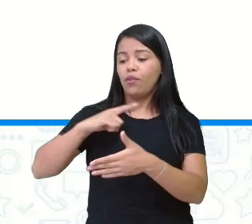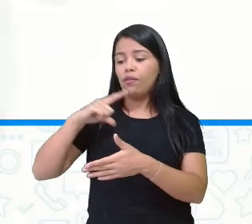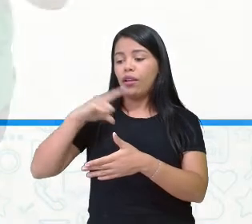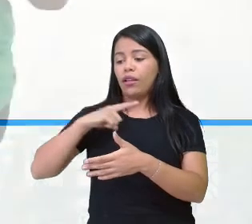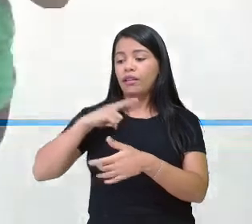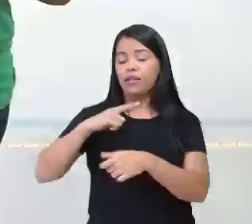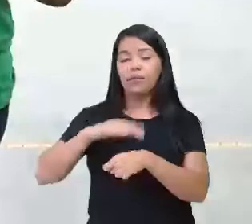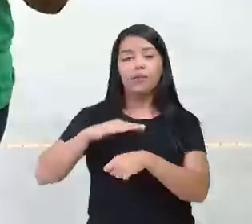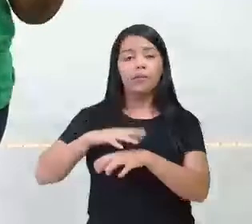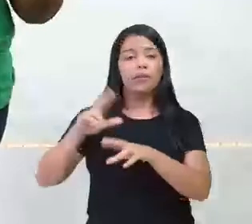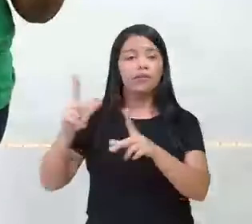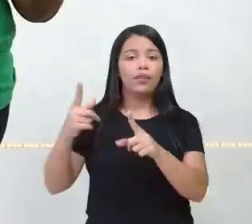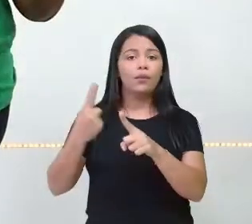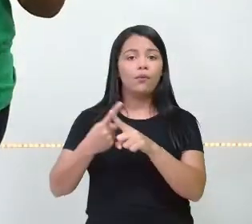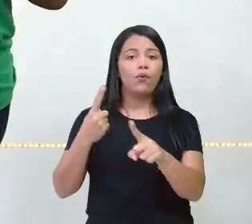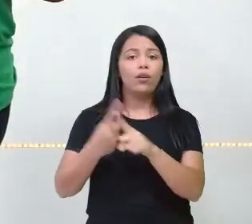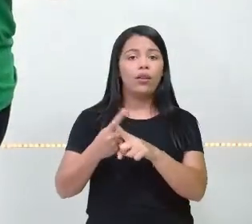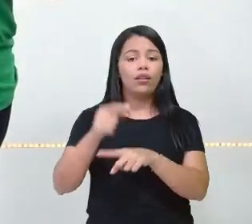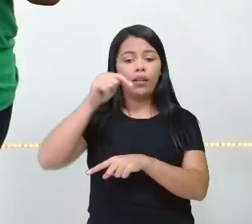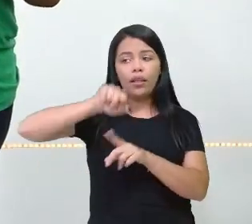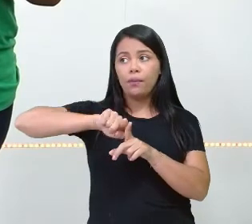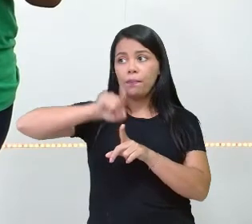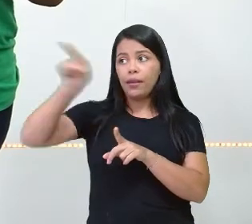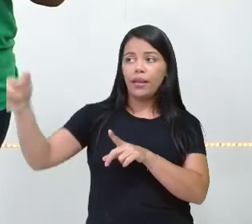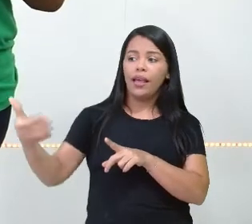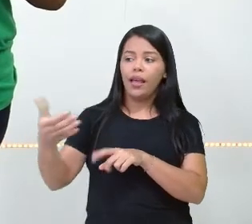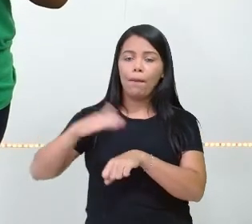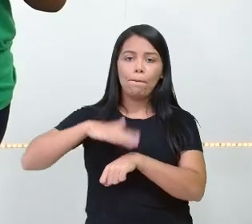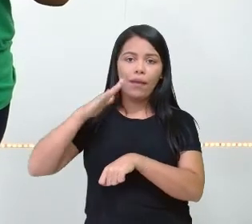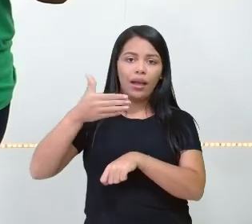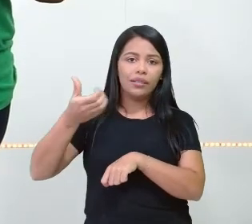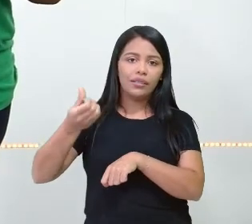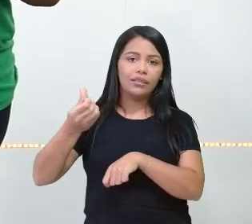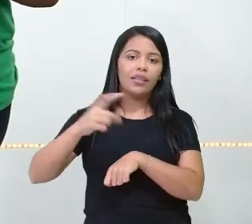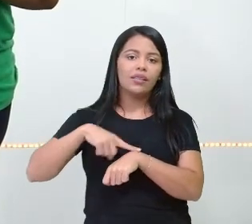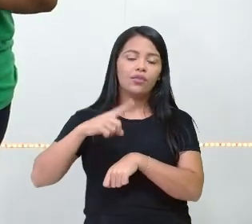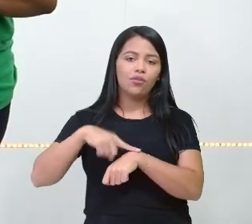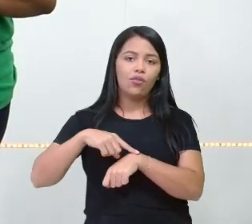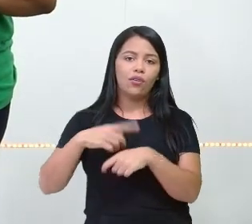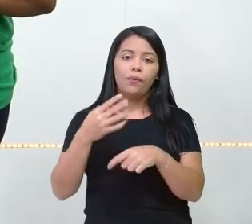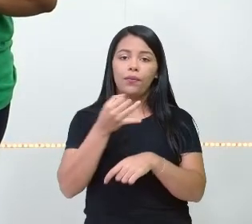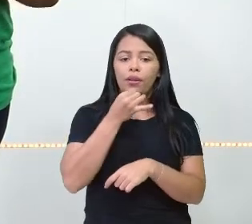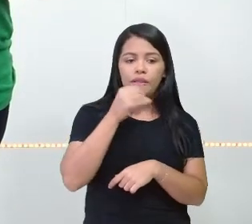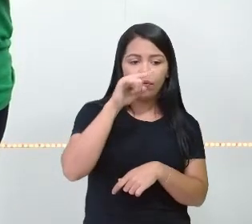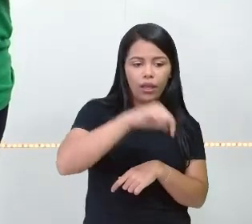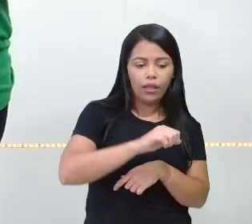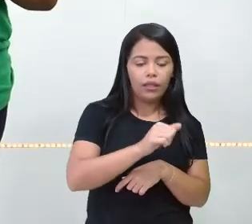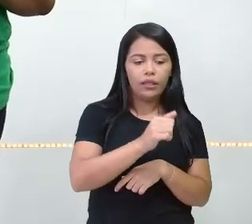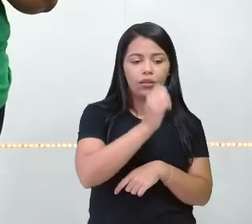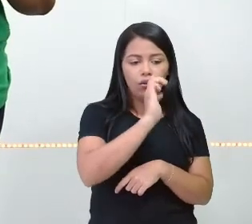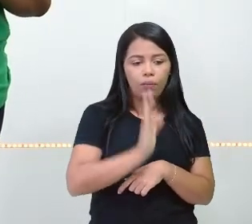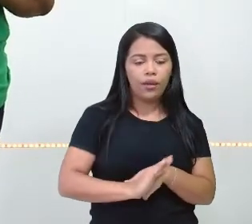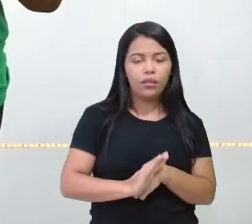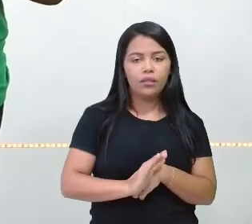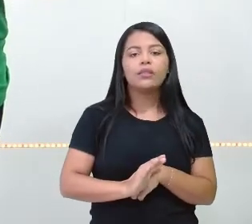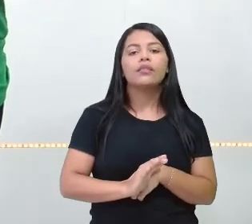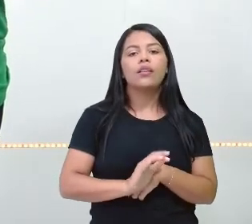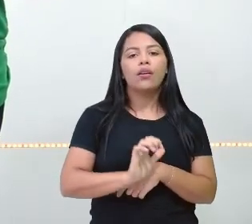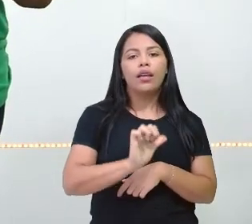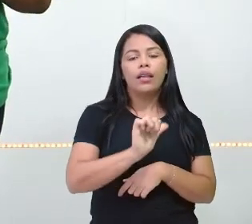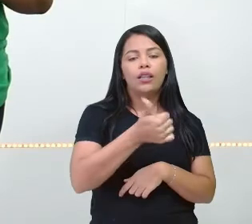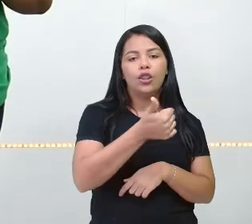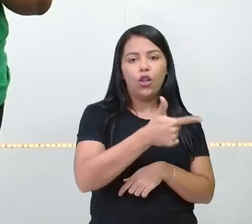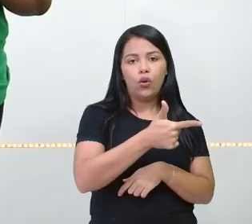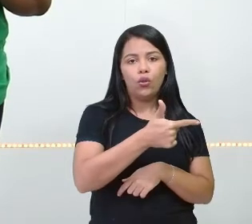seis horas a mais. Gente, o jogo no Brasil vai ser de doze horas. E a pergunta que eu quero que vocês